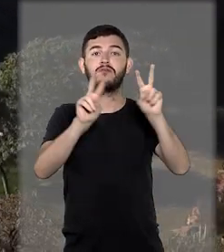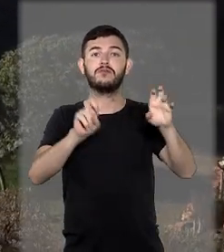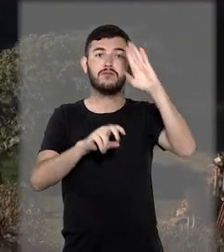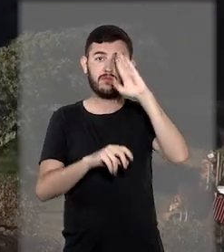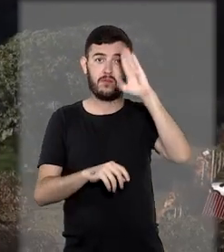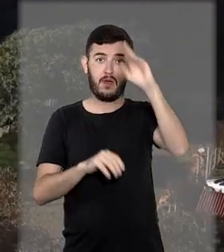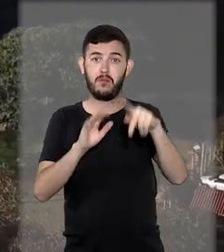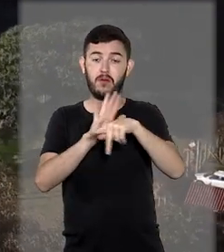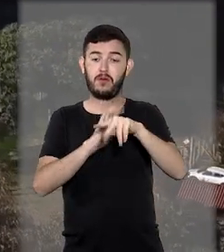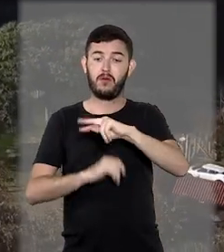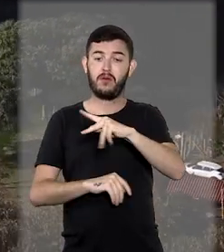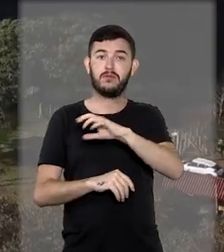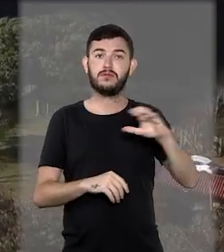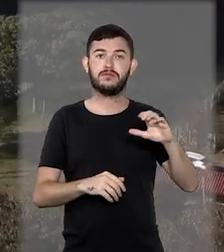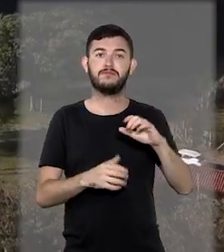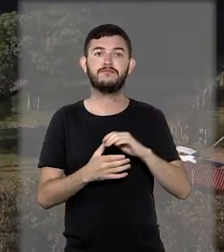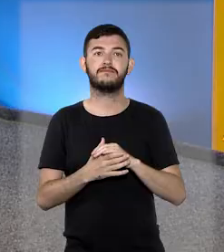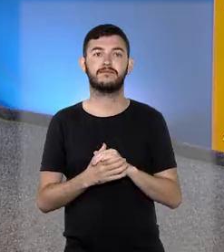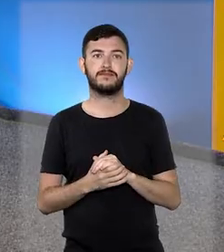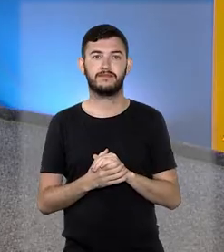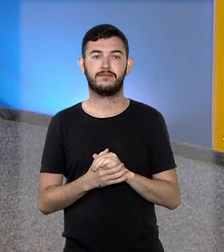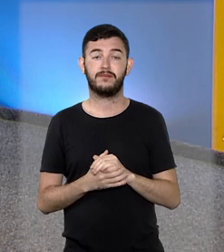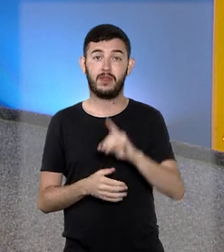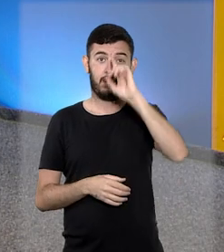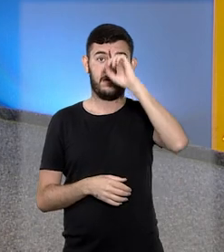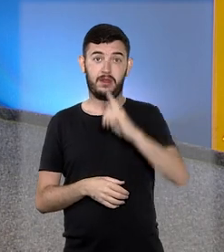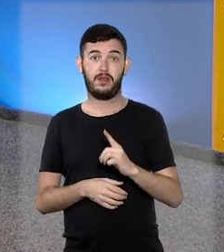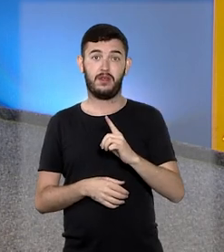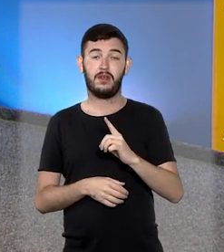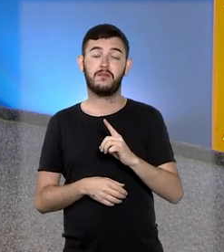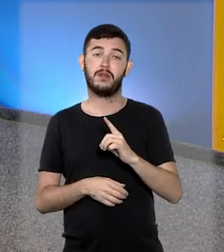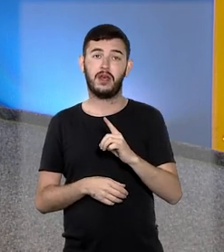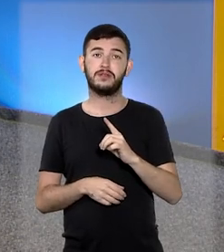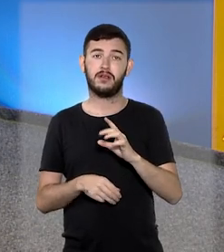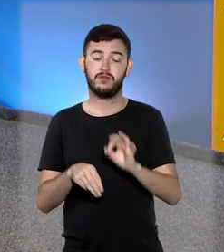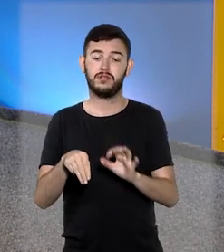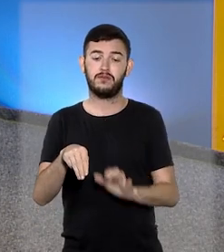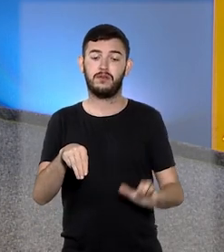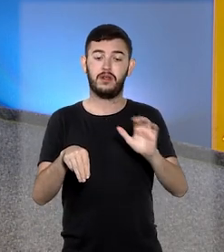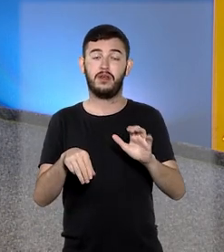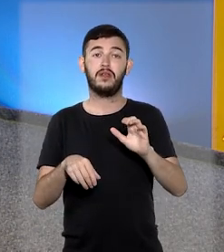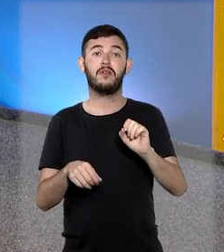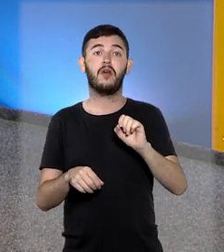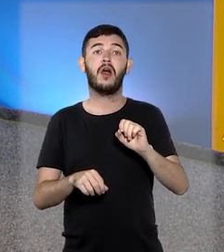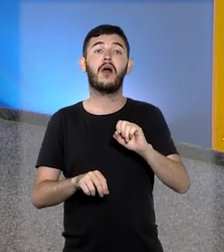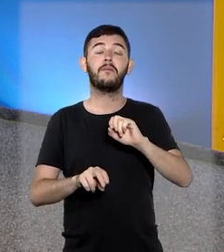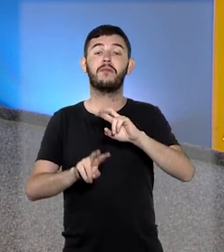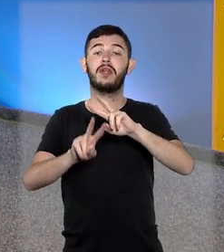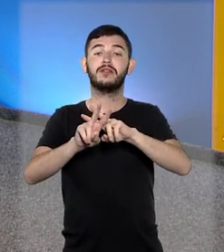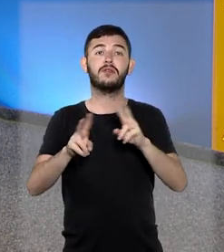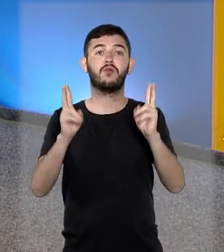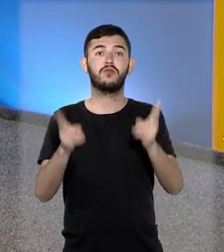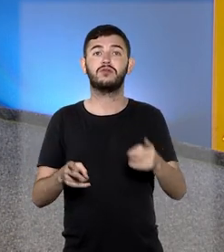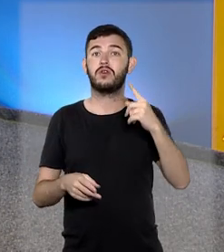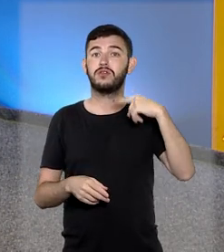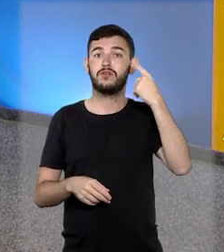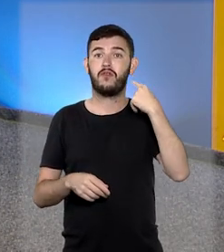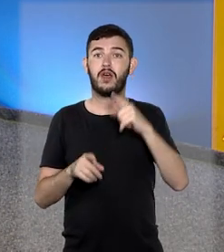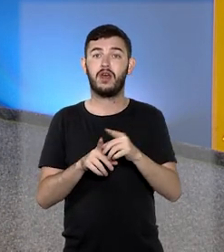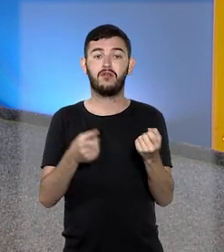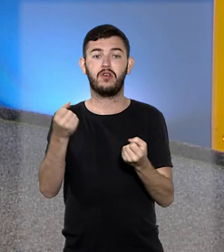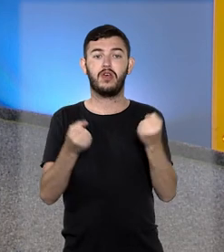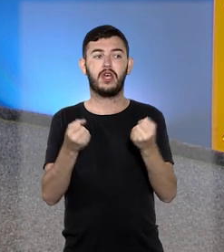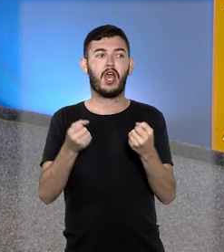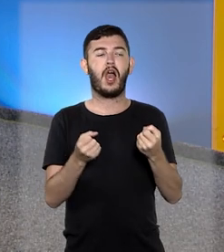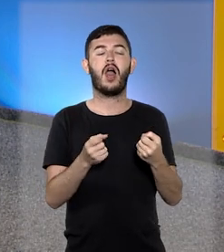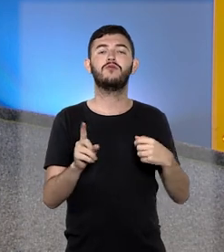mérito do habeas corpus originário. Em outra determinação monocrática, foi mantida a prisão de advogado que